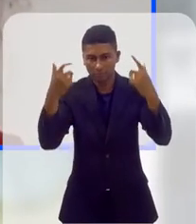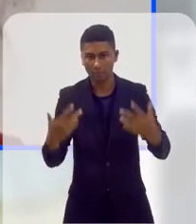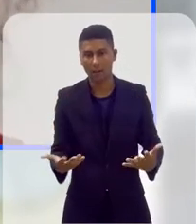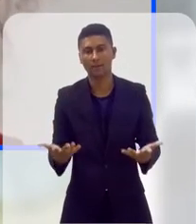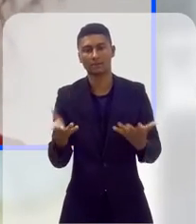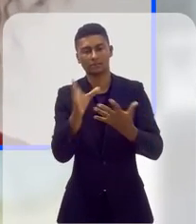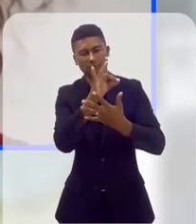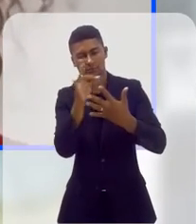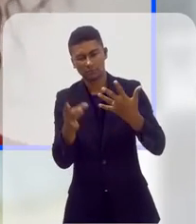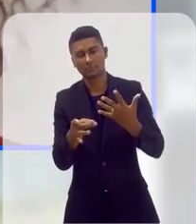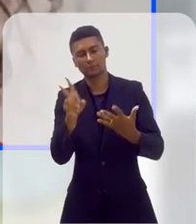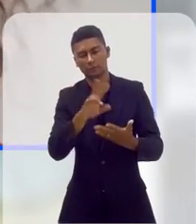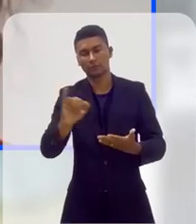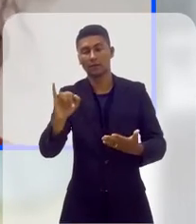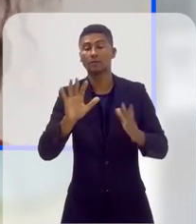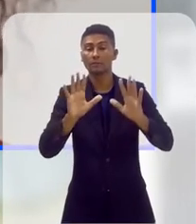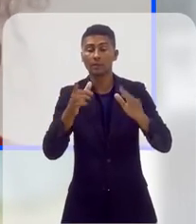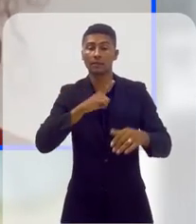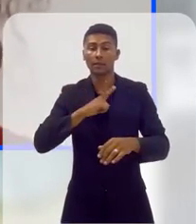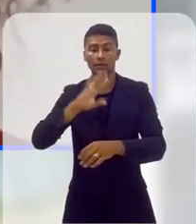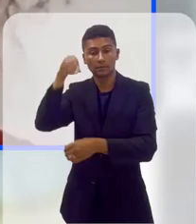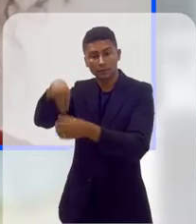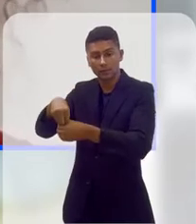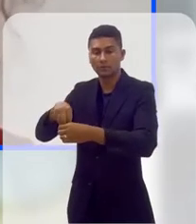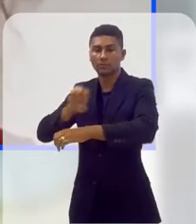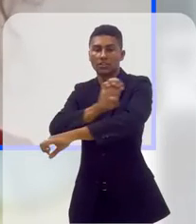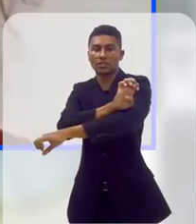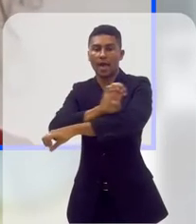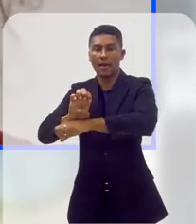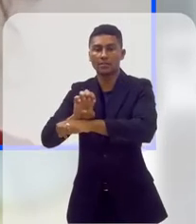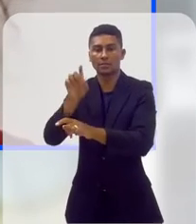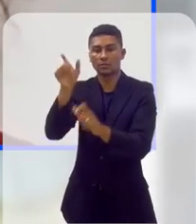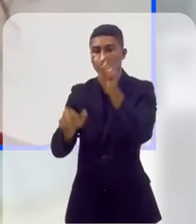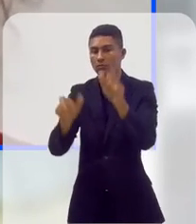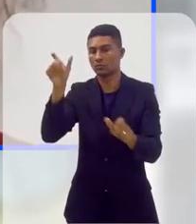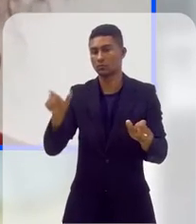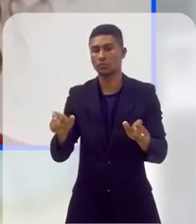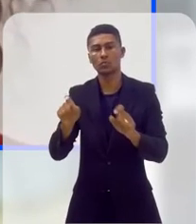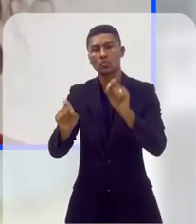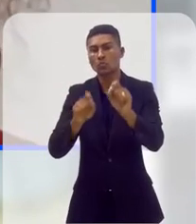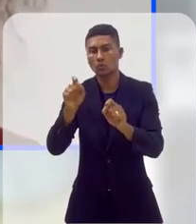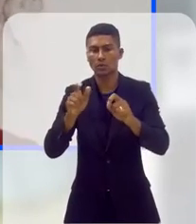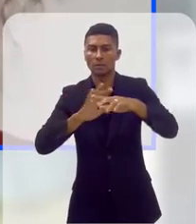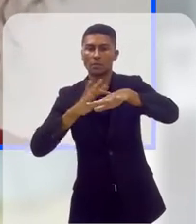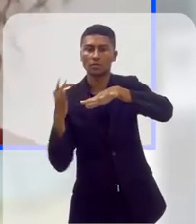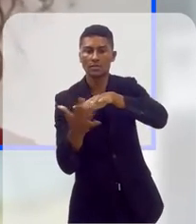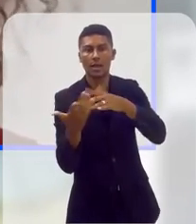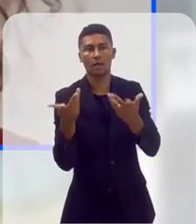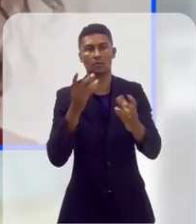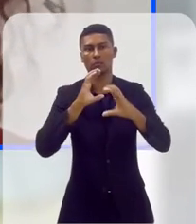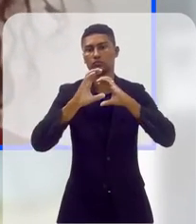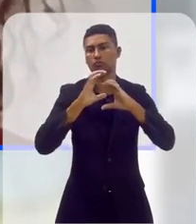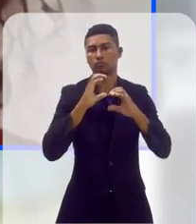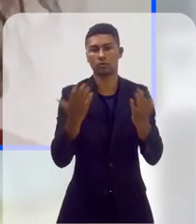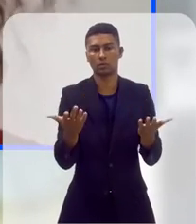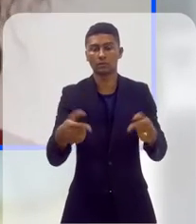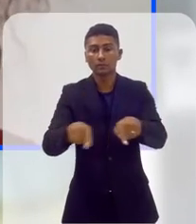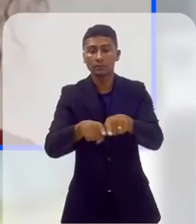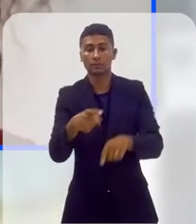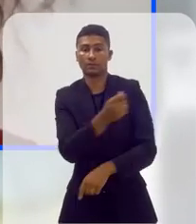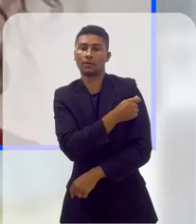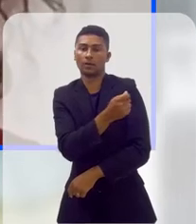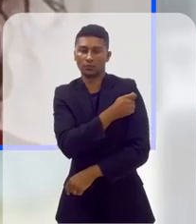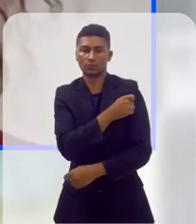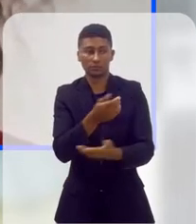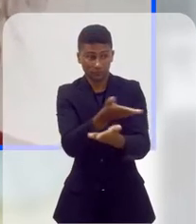conforme eu repeti, Eder vai ser a melhor pessoa para explicar esses detalhes. Mas nós temos aí estagiários que vão desde mídias sociais,